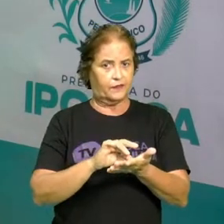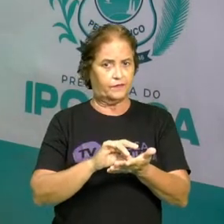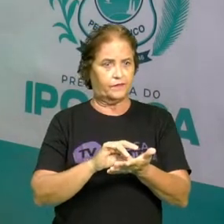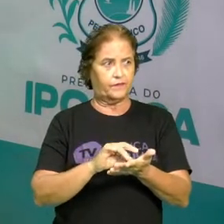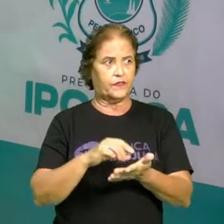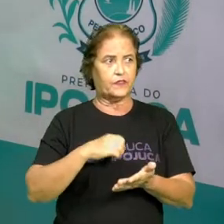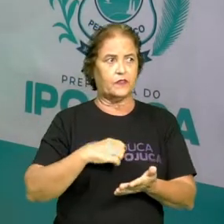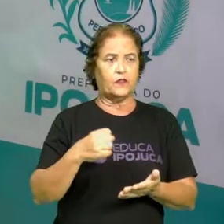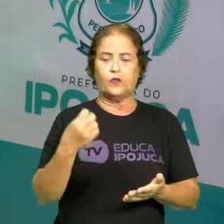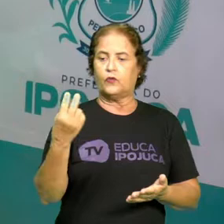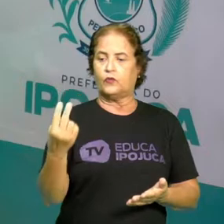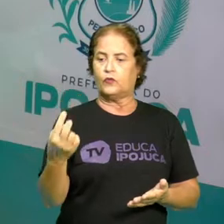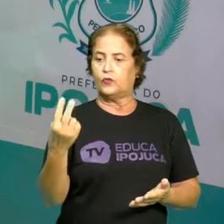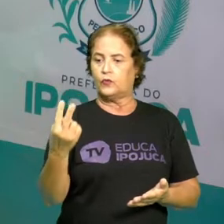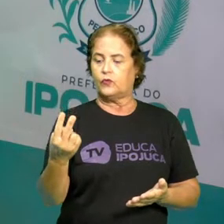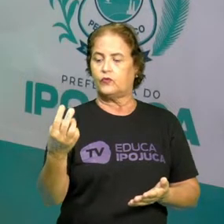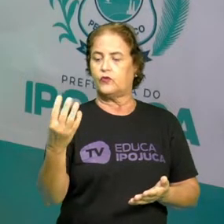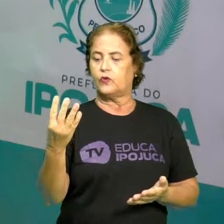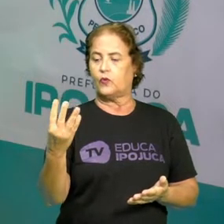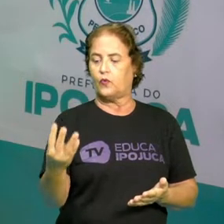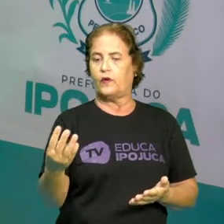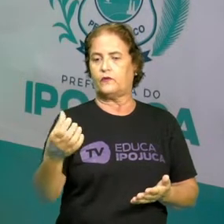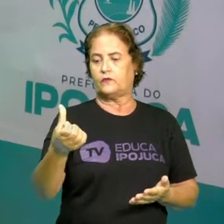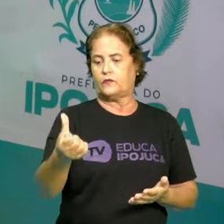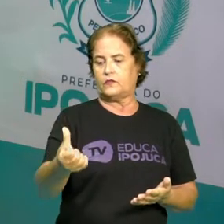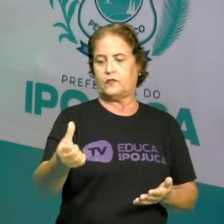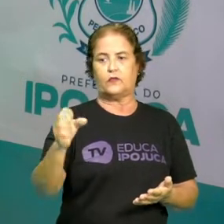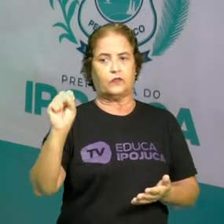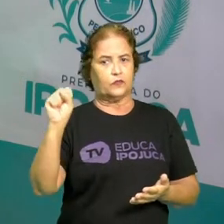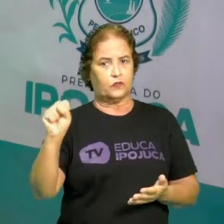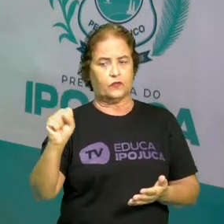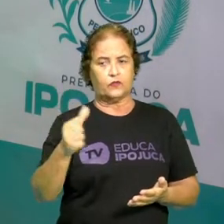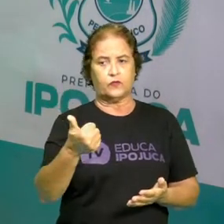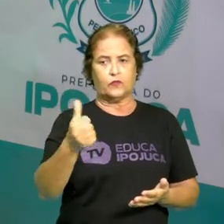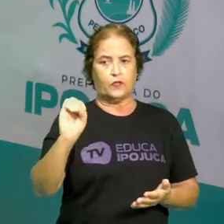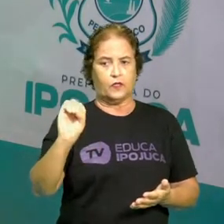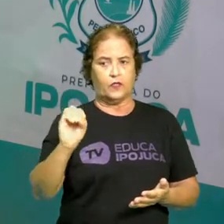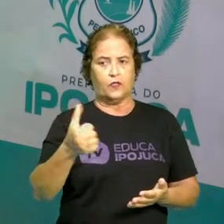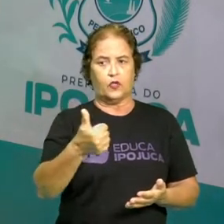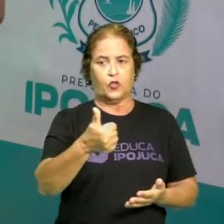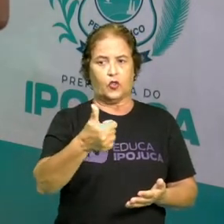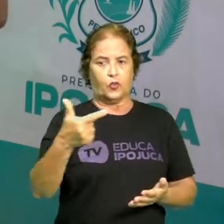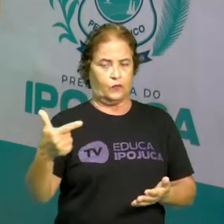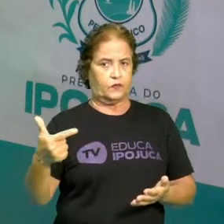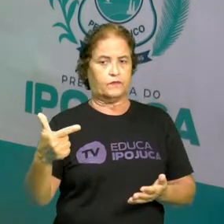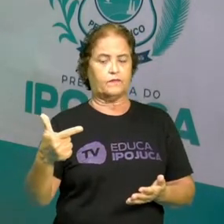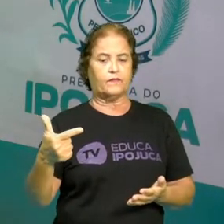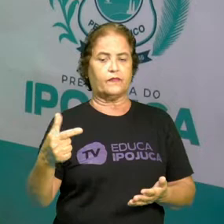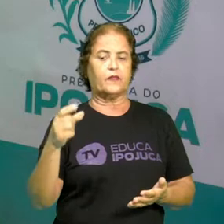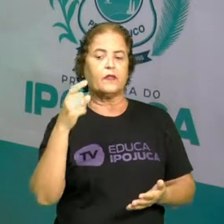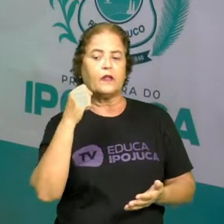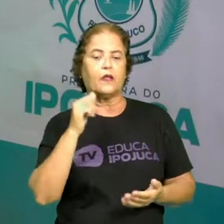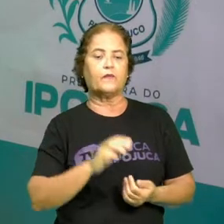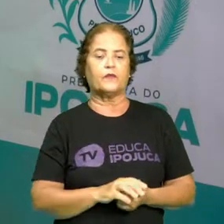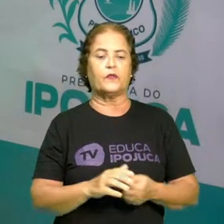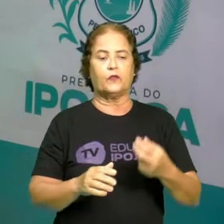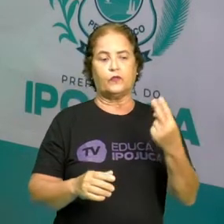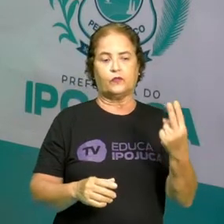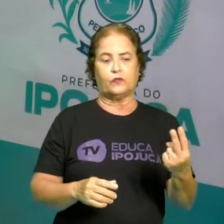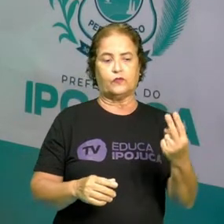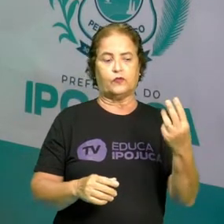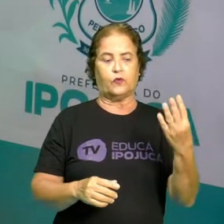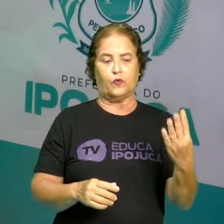aqui 2, 4, 6, 8, 10, 12 lápis. E aqui eu tenho 2,